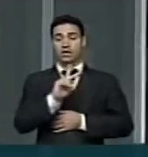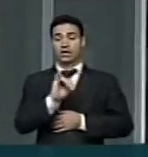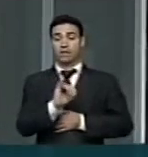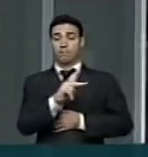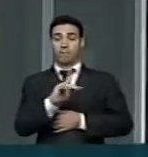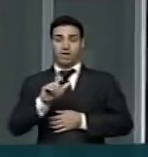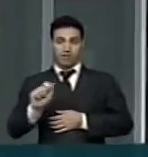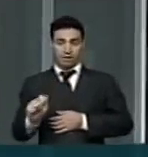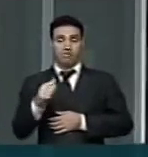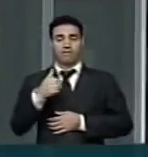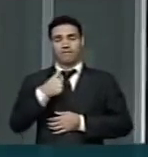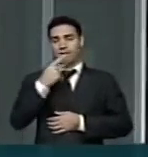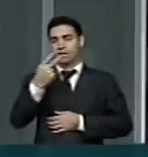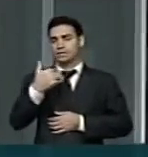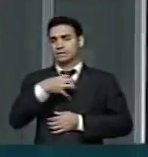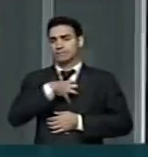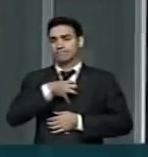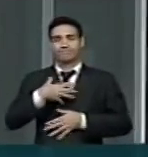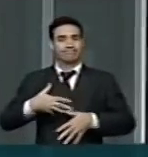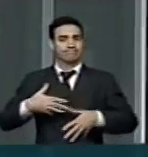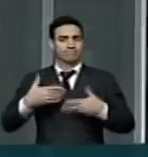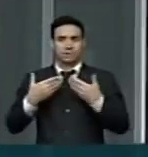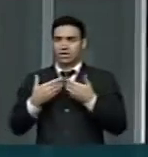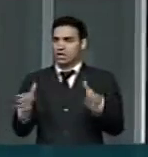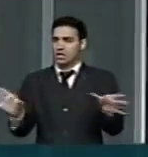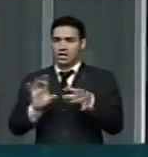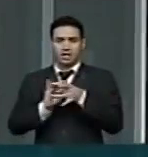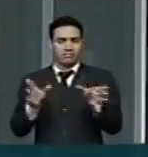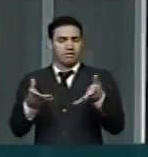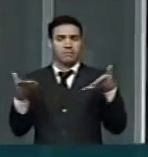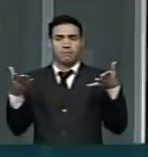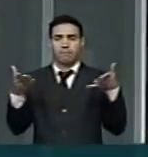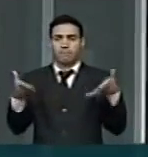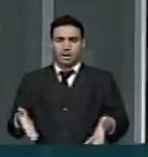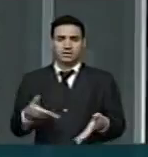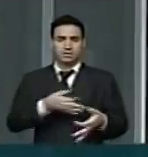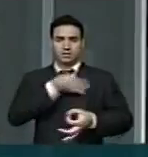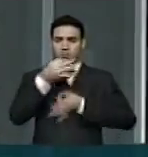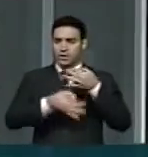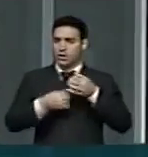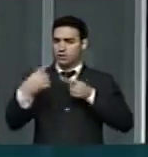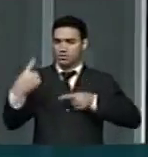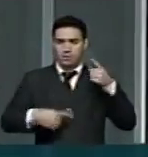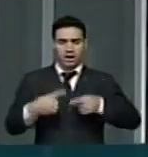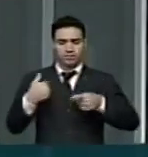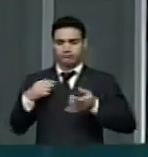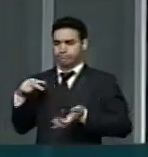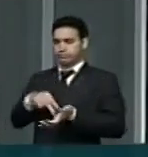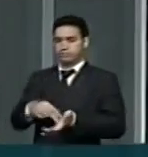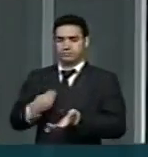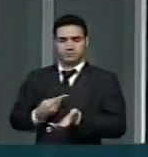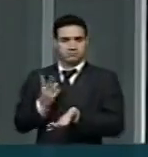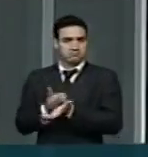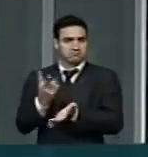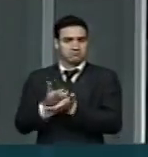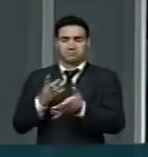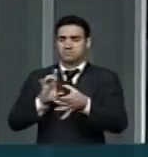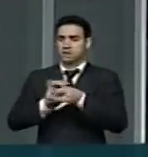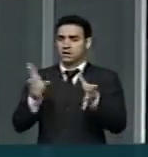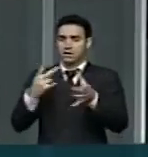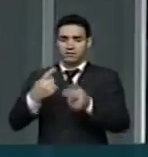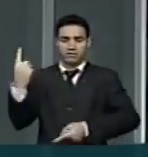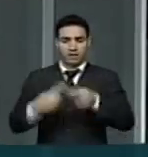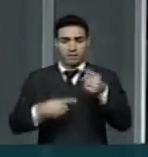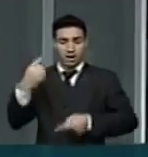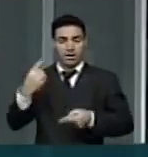que estamos abertos à participação do debate tão importante que se